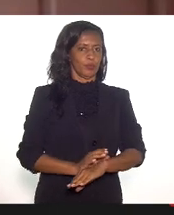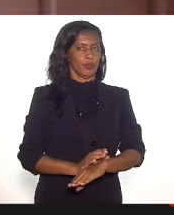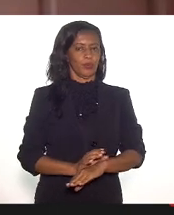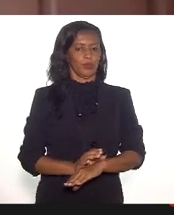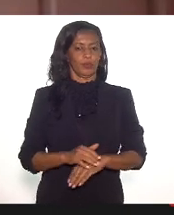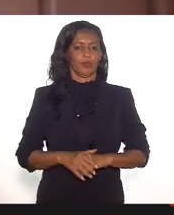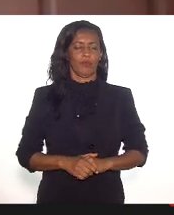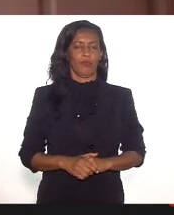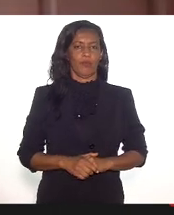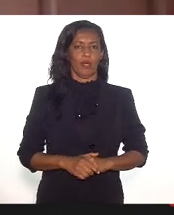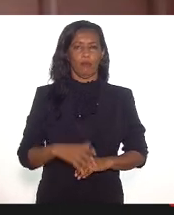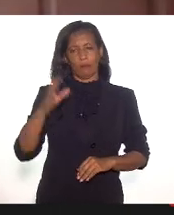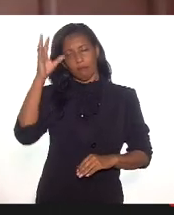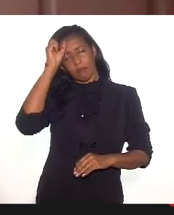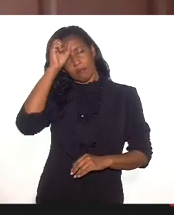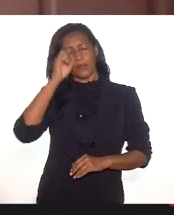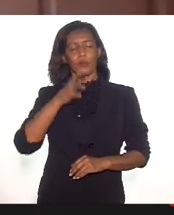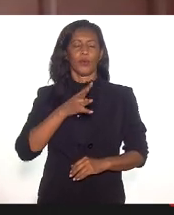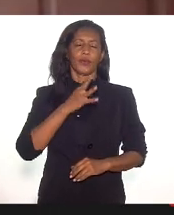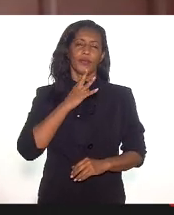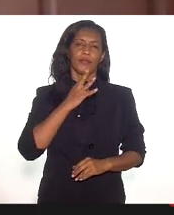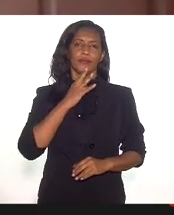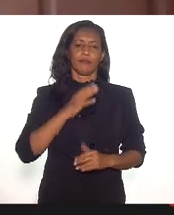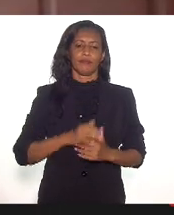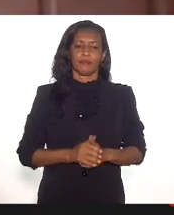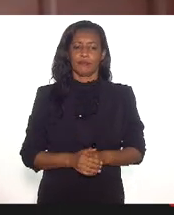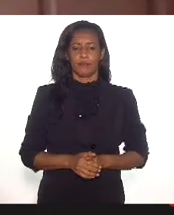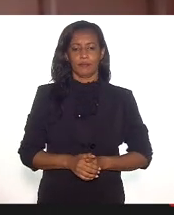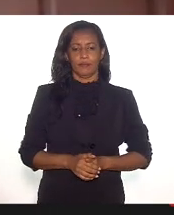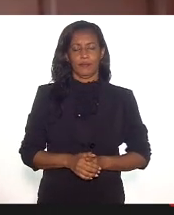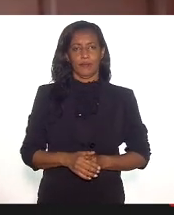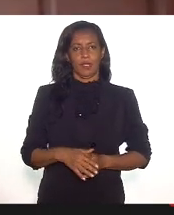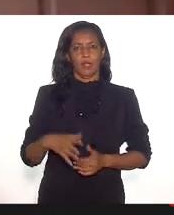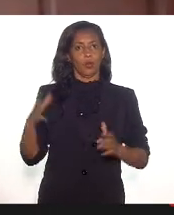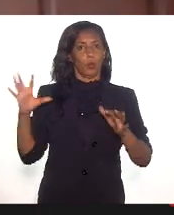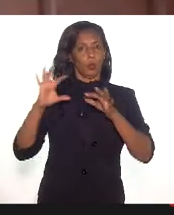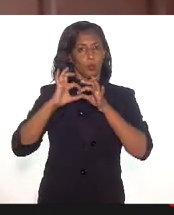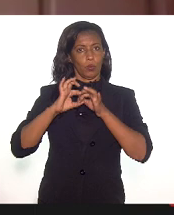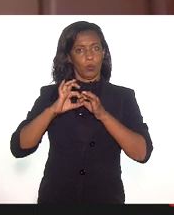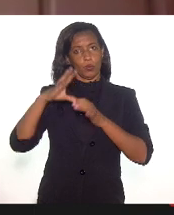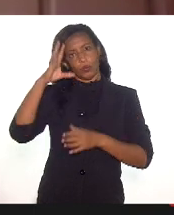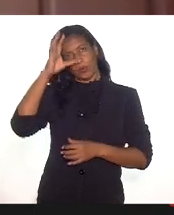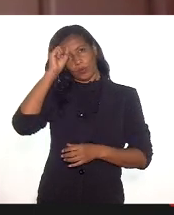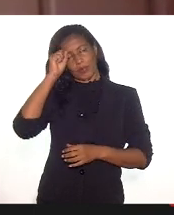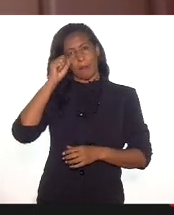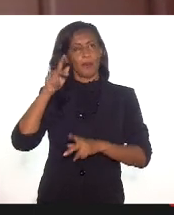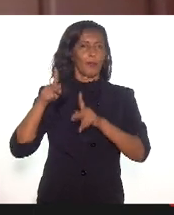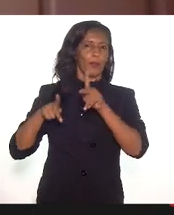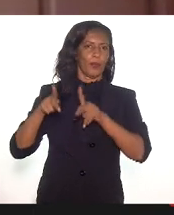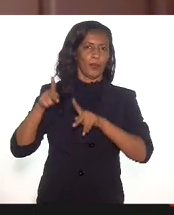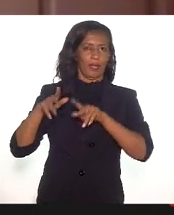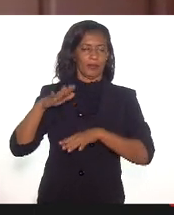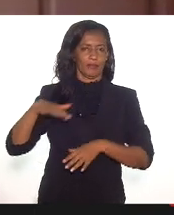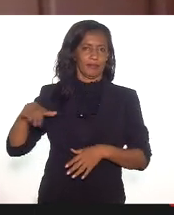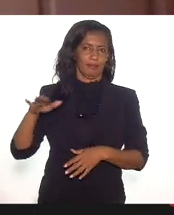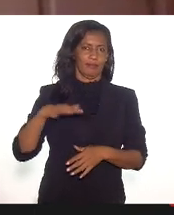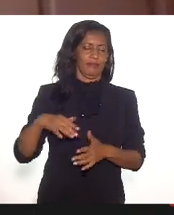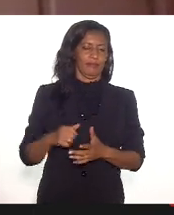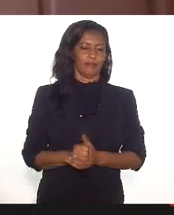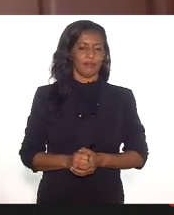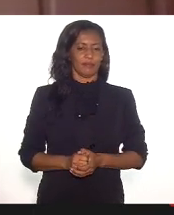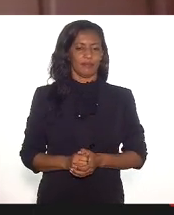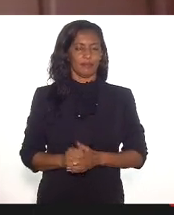apreensão de conhecimento, da consolidação dos saberes. populares, da